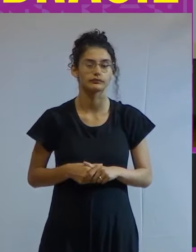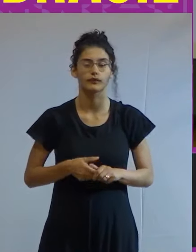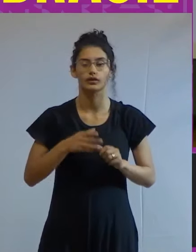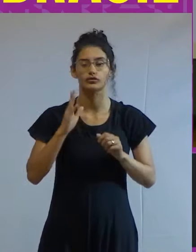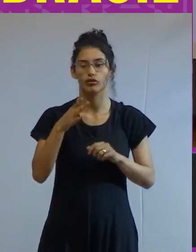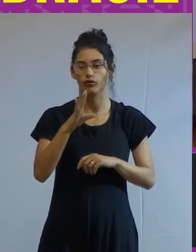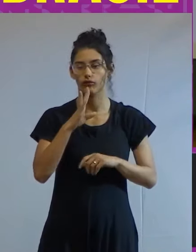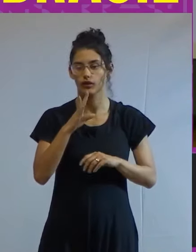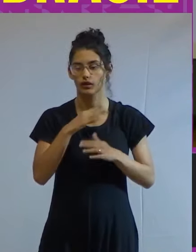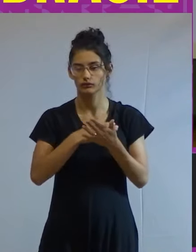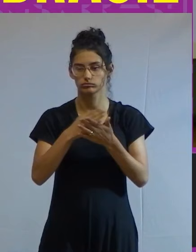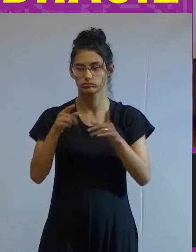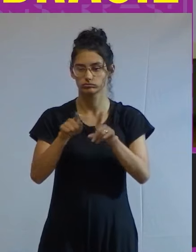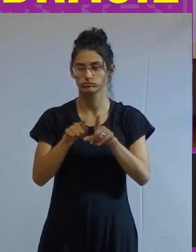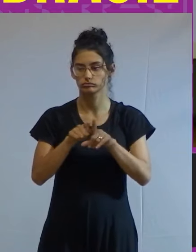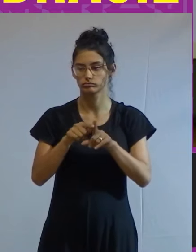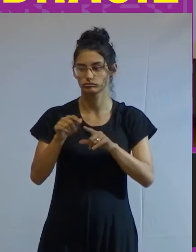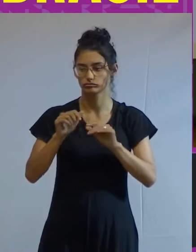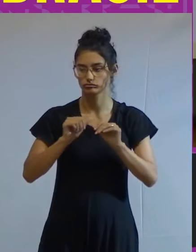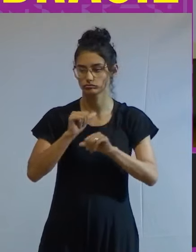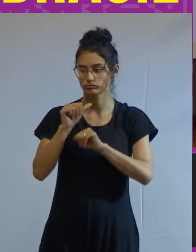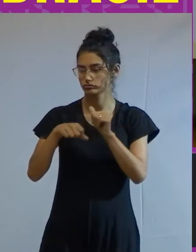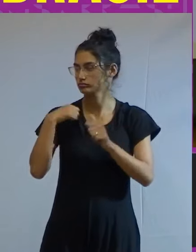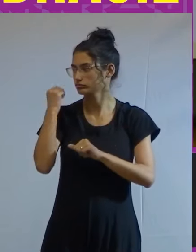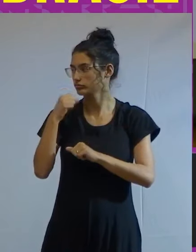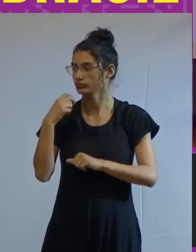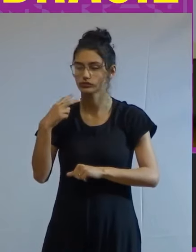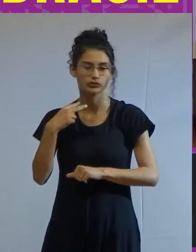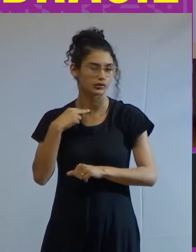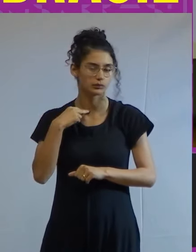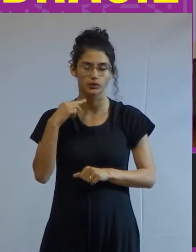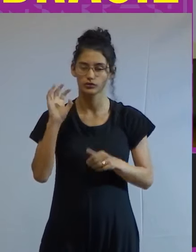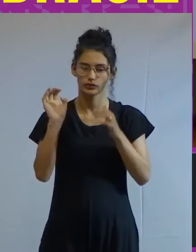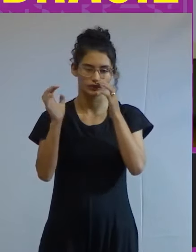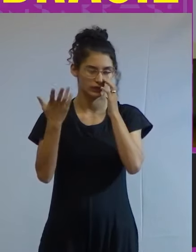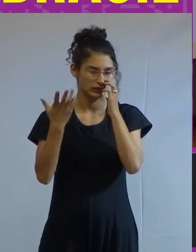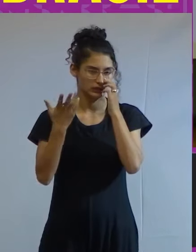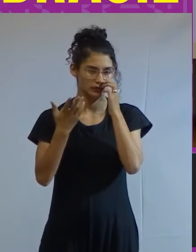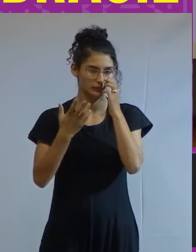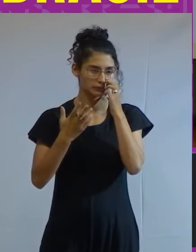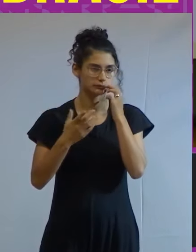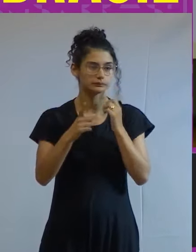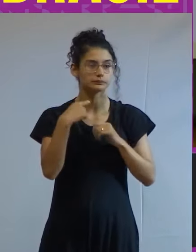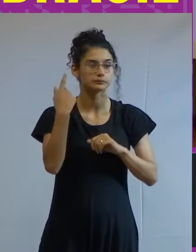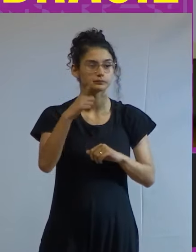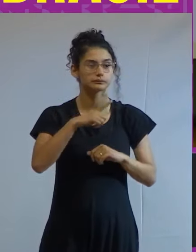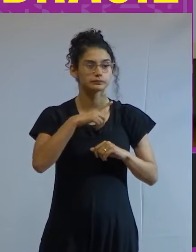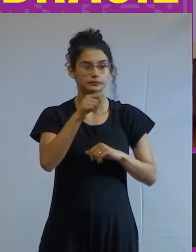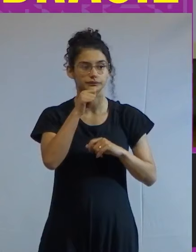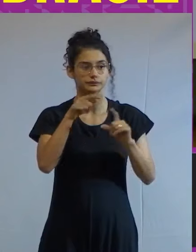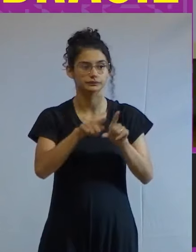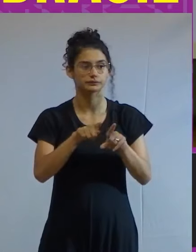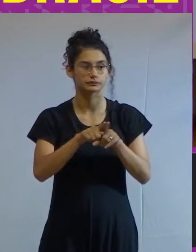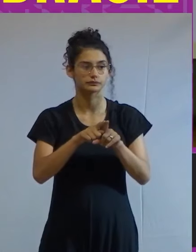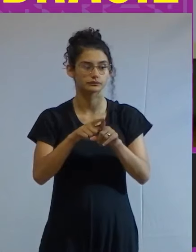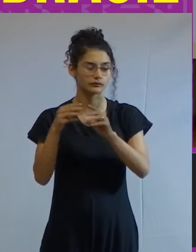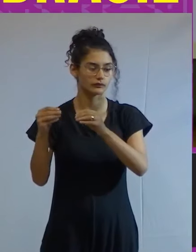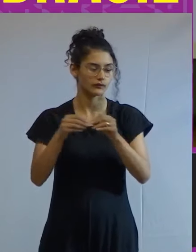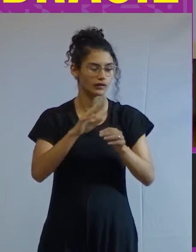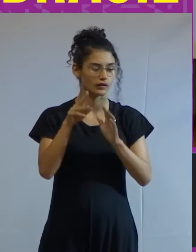começa a ser desfigurado no Senado nós não podemos deixar isso acontecer nós temos ainda para vir a